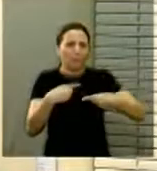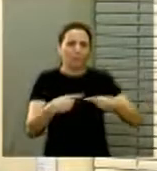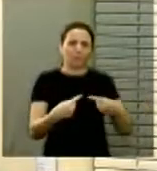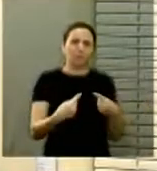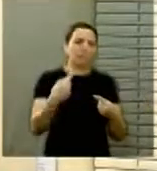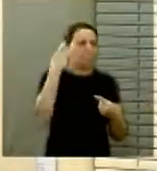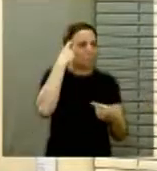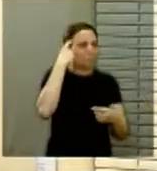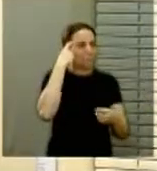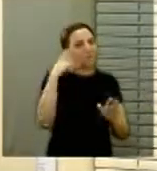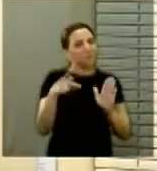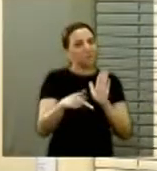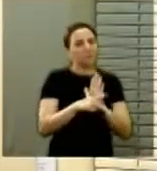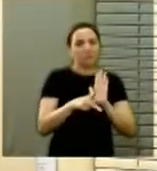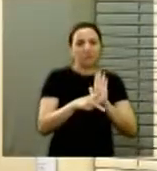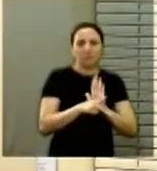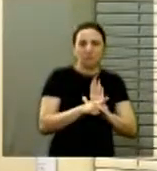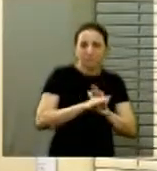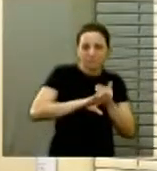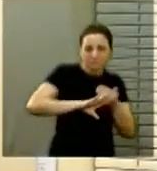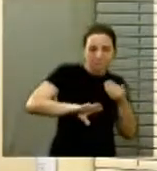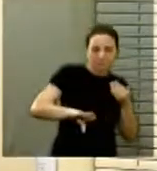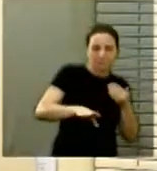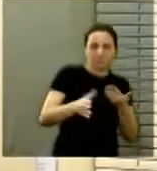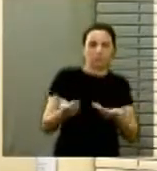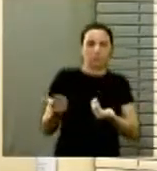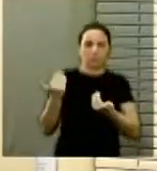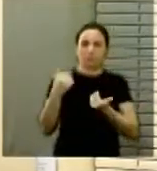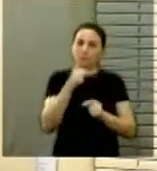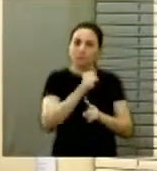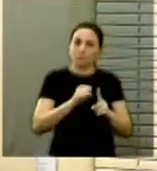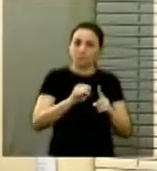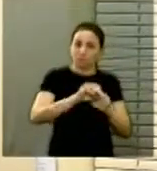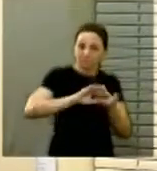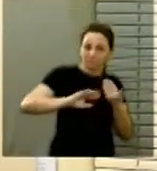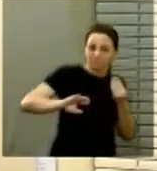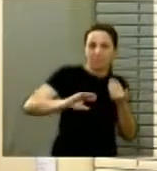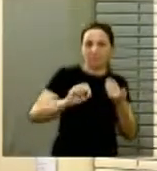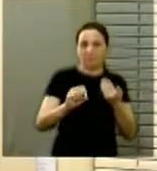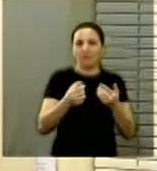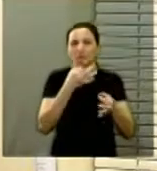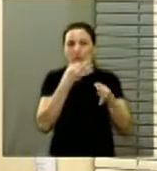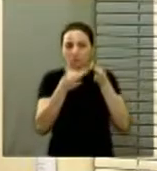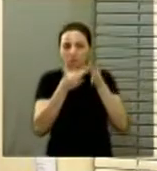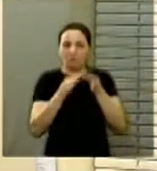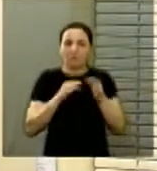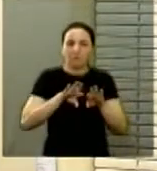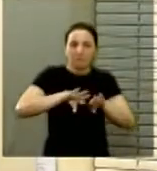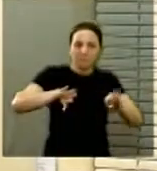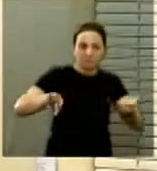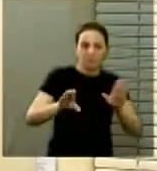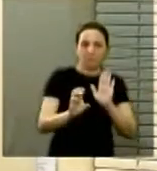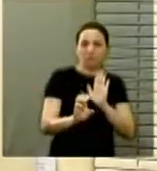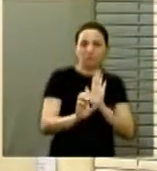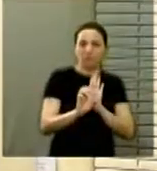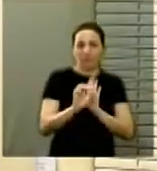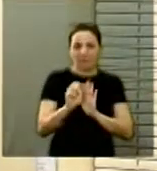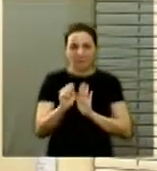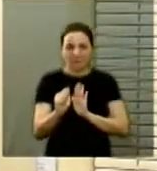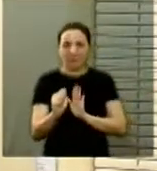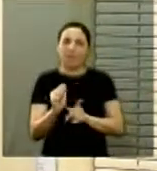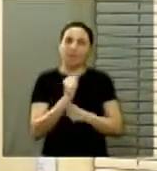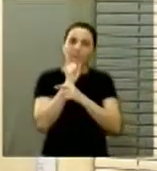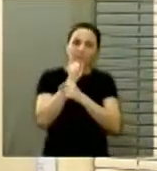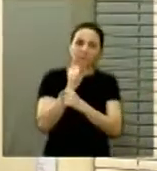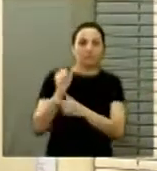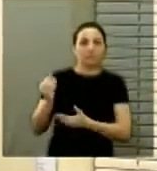irracional, o isolamento desses sujeitos. Tal proposta afasta-se dos princípios norteadores do ECA, em termos de proteção